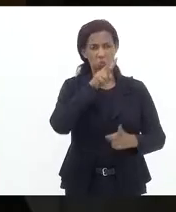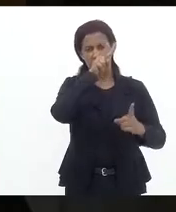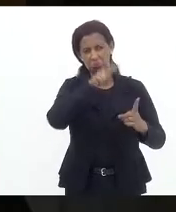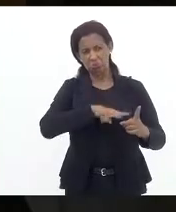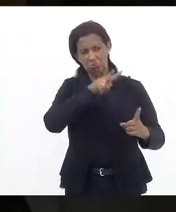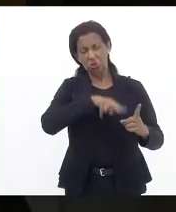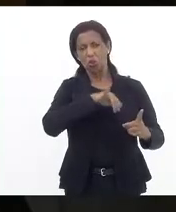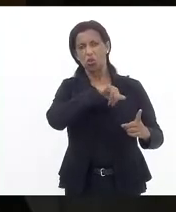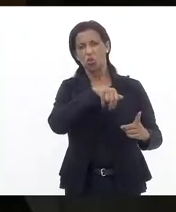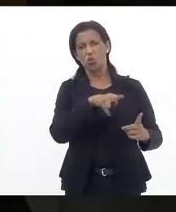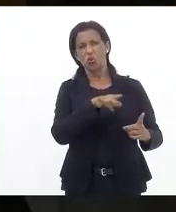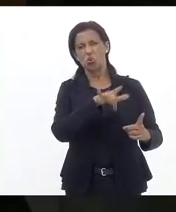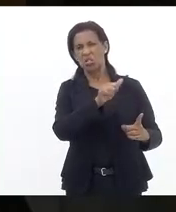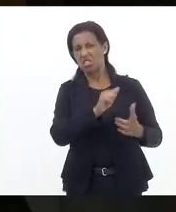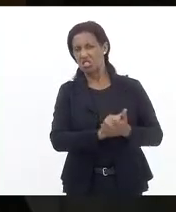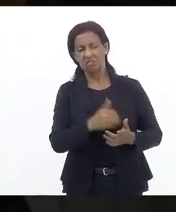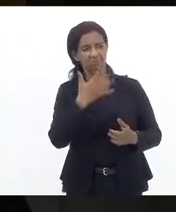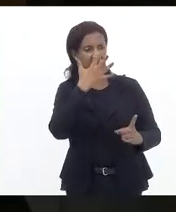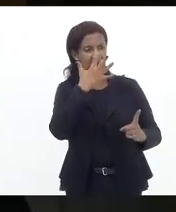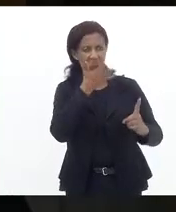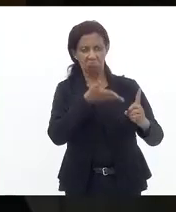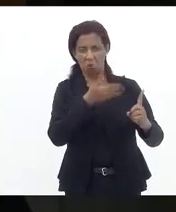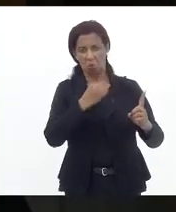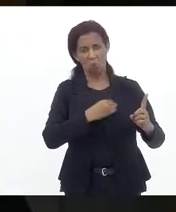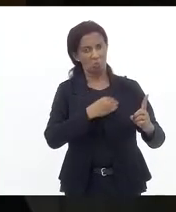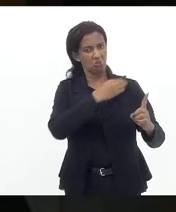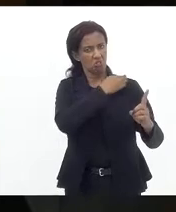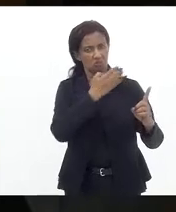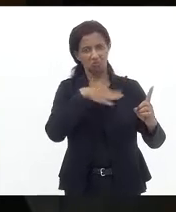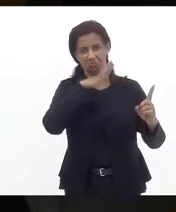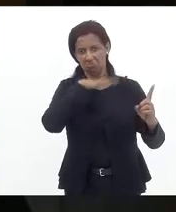jurista não o aprecio como ministro